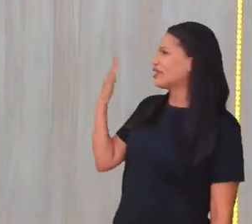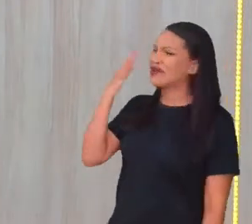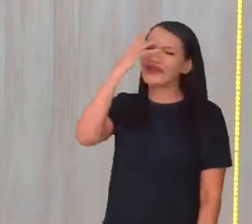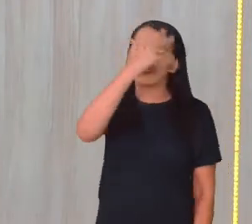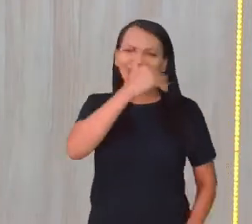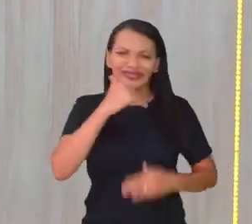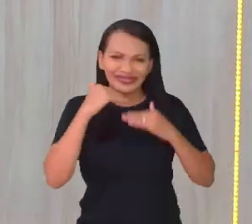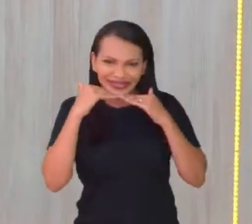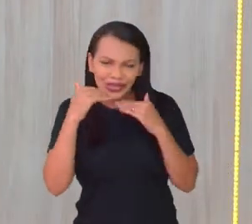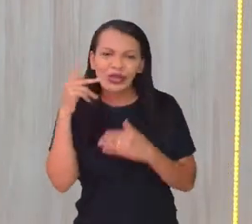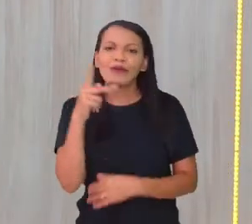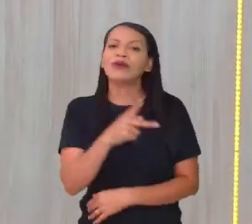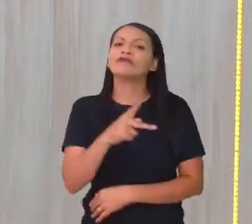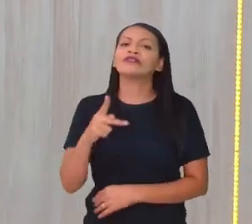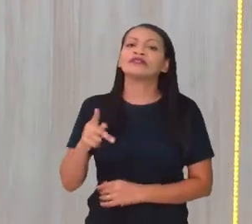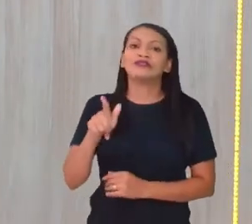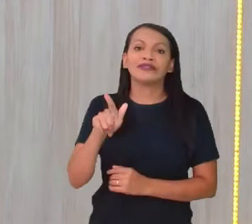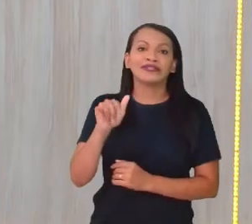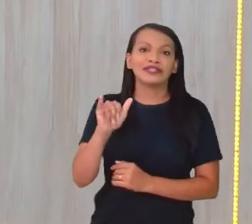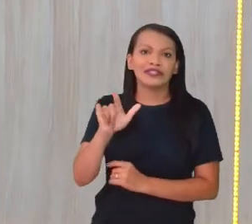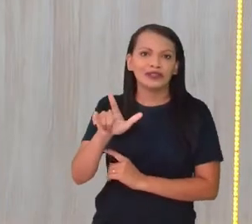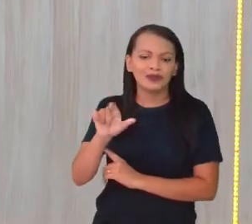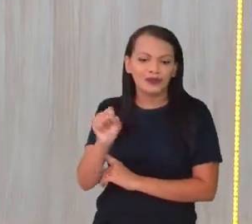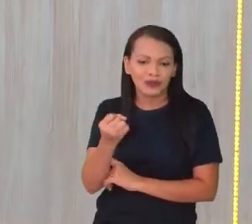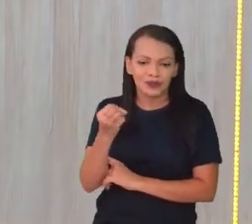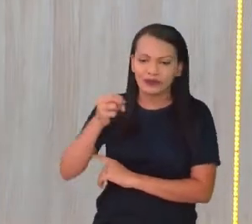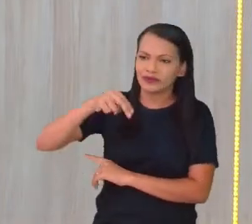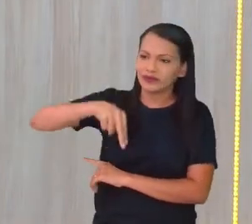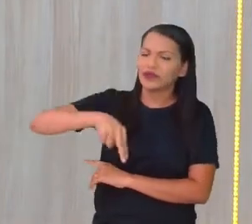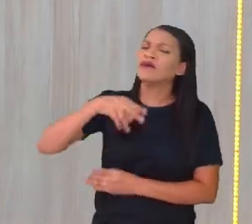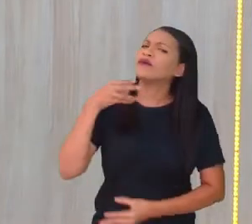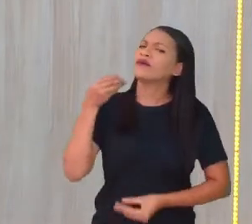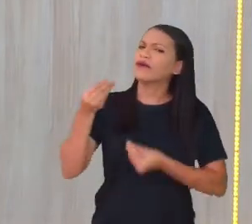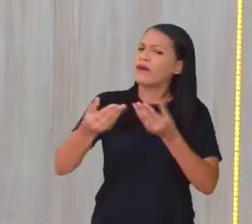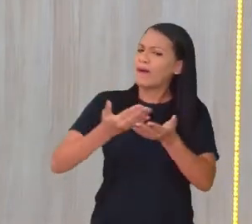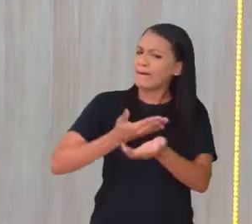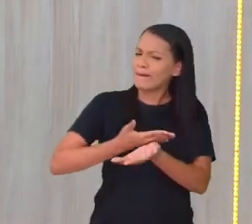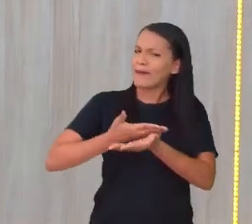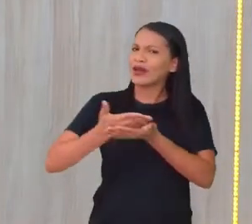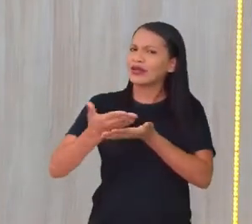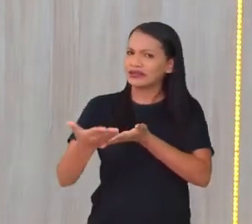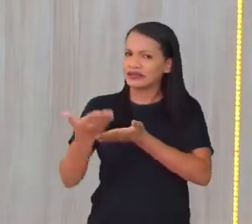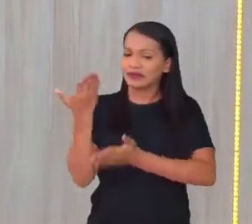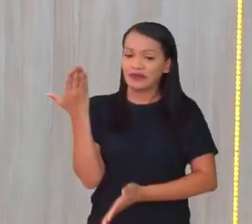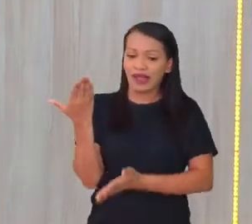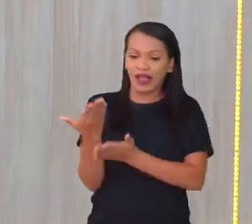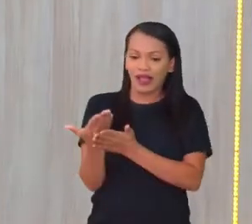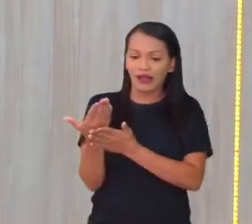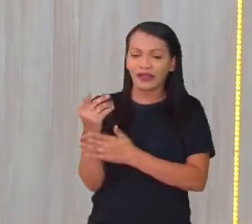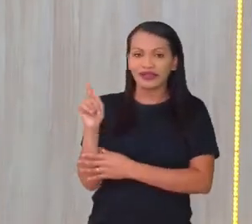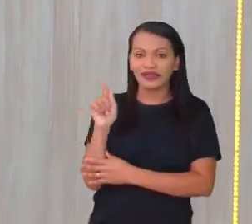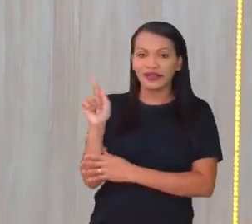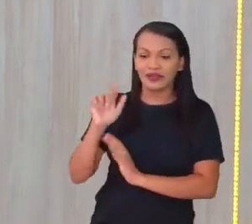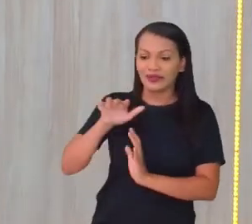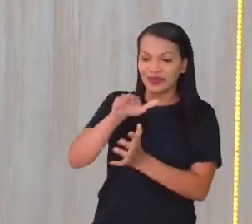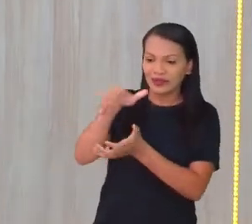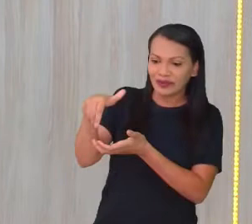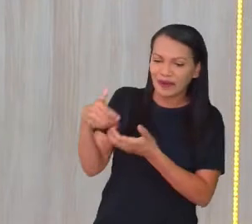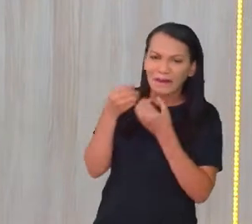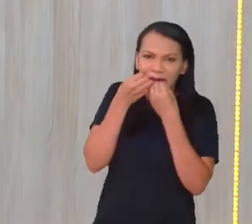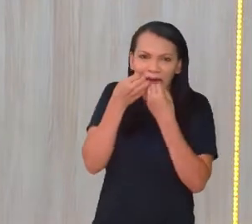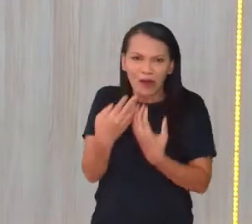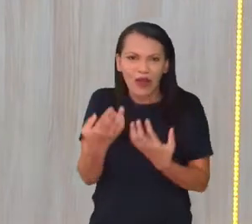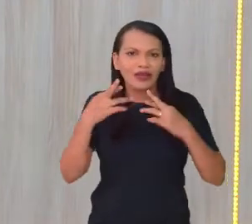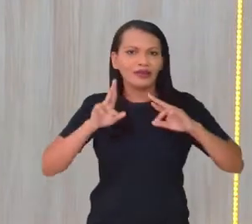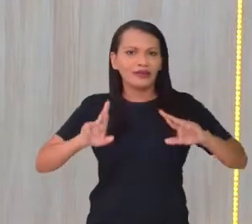lindo, né? É o professor Gilson Soares. Começando mais uma aula de geografia agradável. Eu